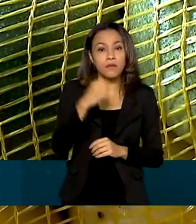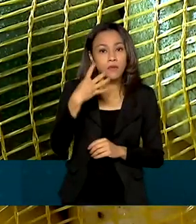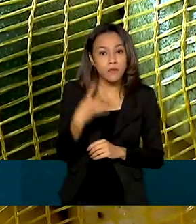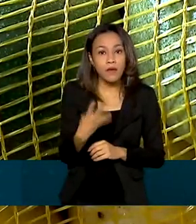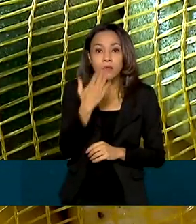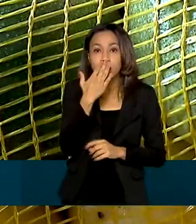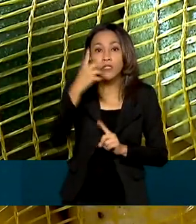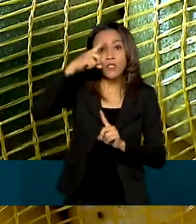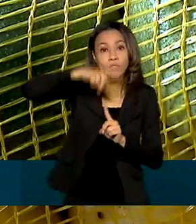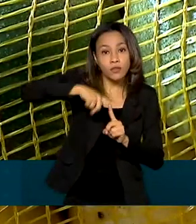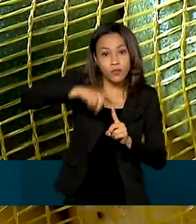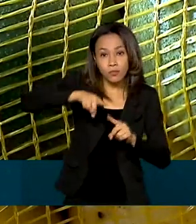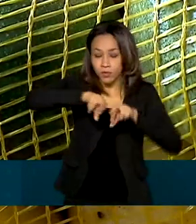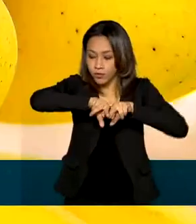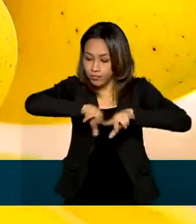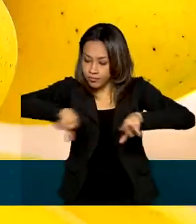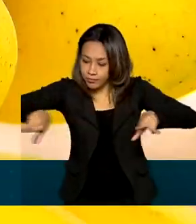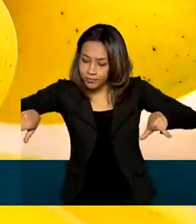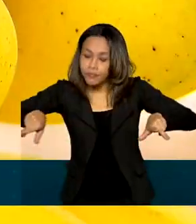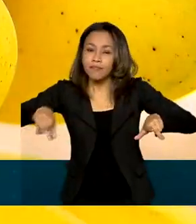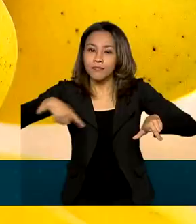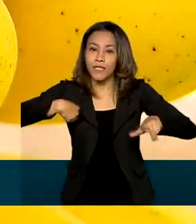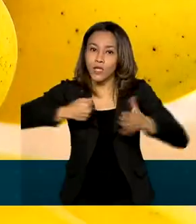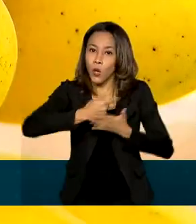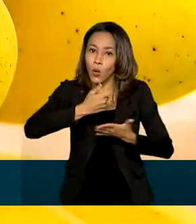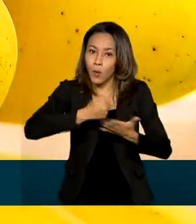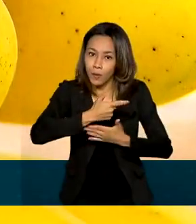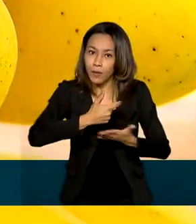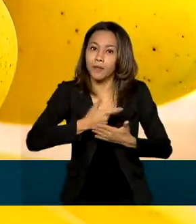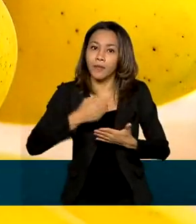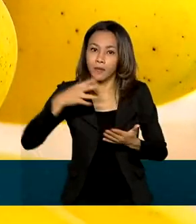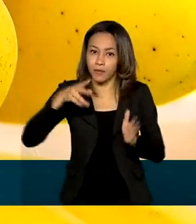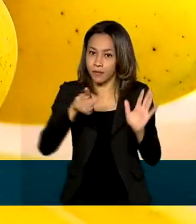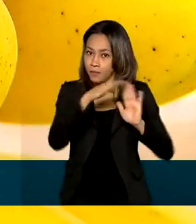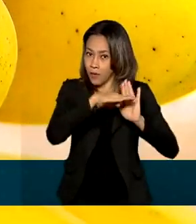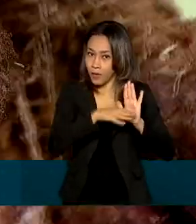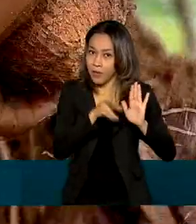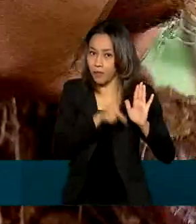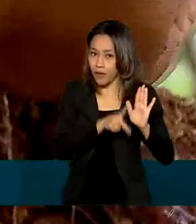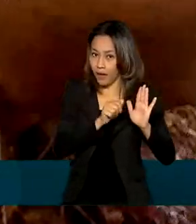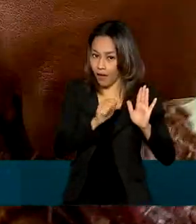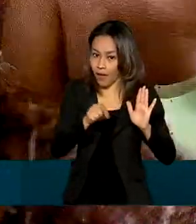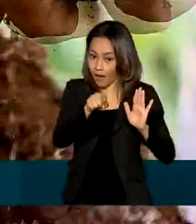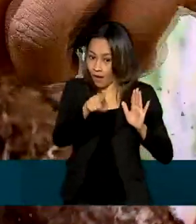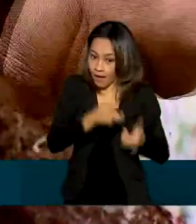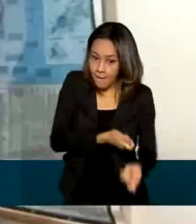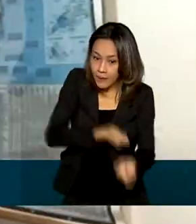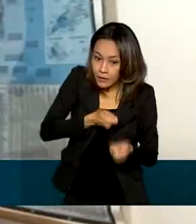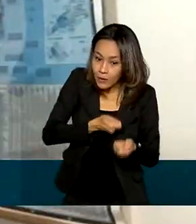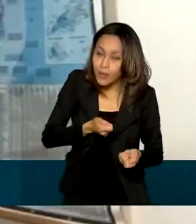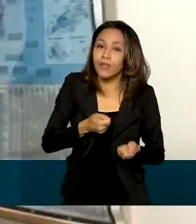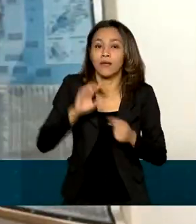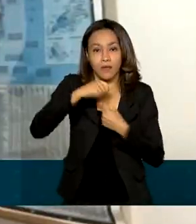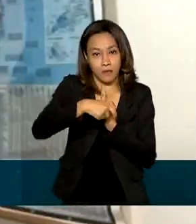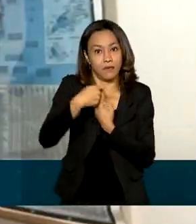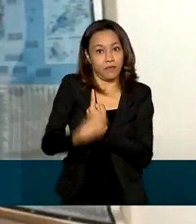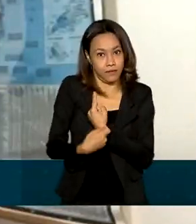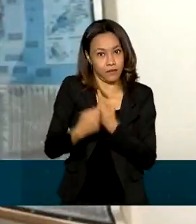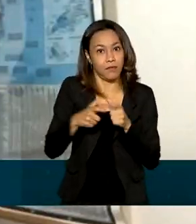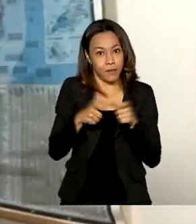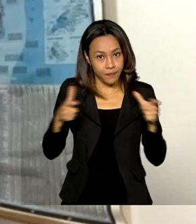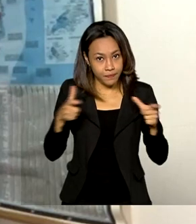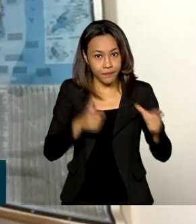produtos adquiridos por meio do PAA, as maiores quantidades são de banana e mandioca. A garantia de